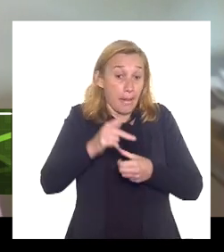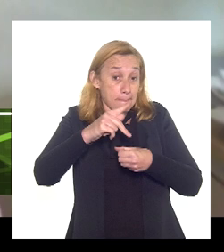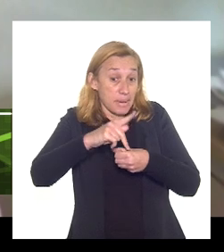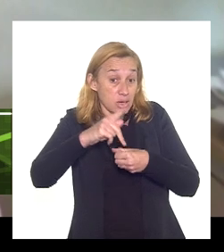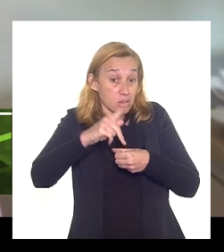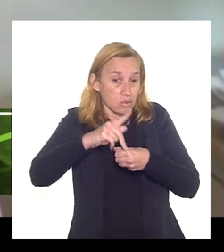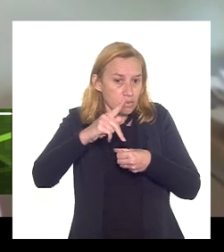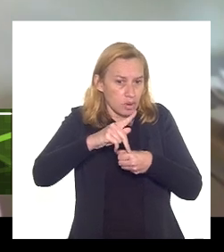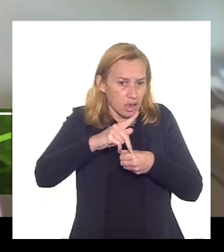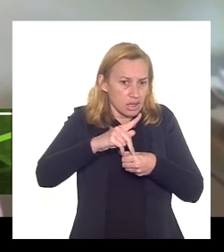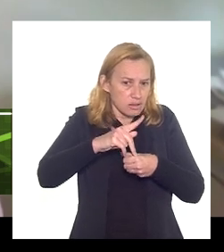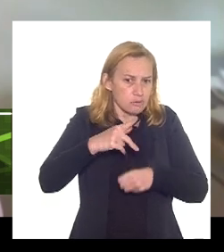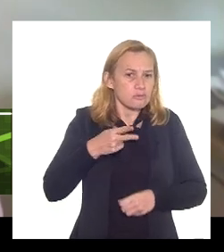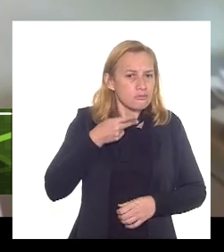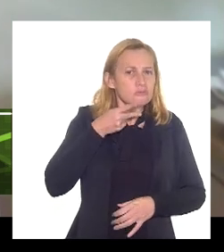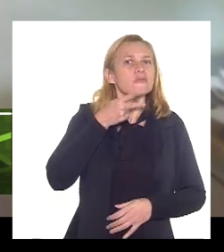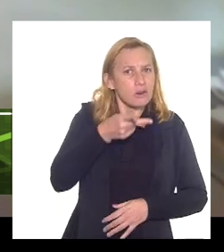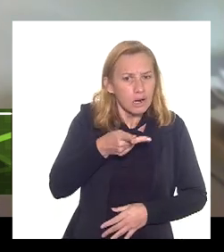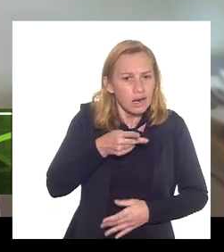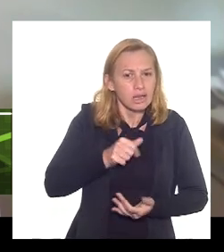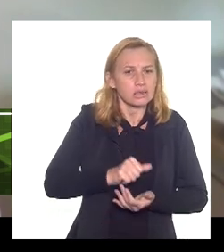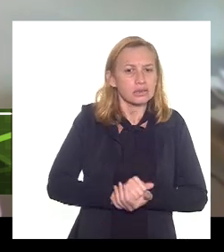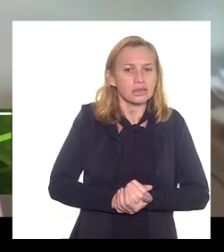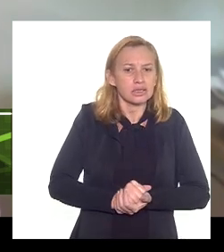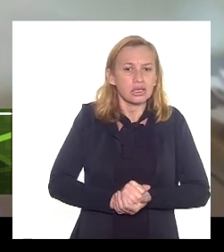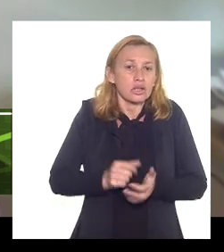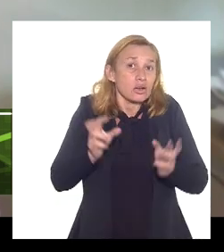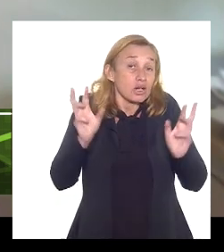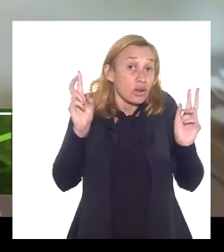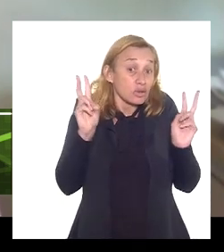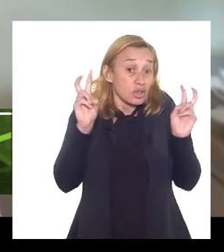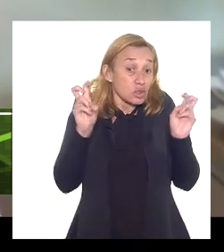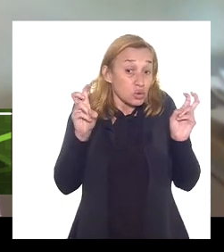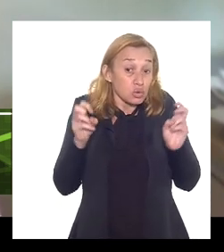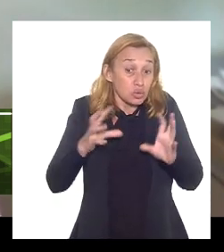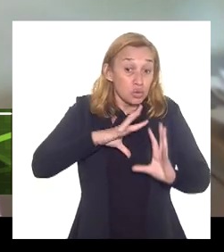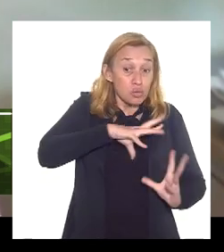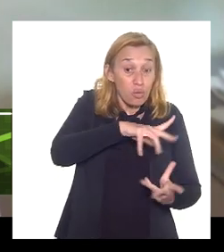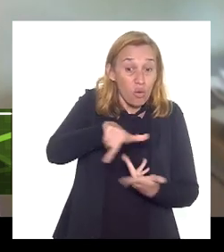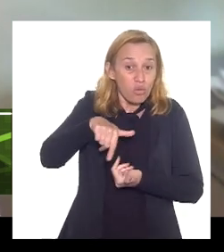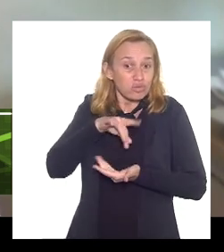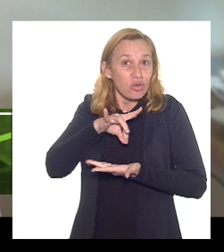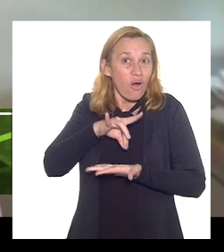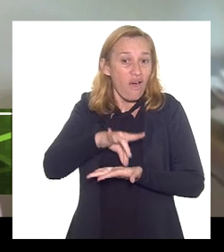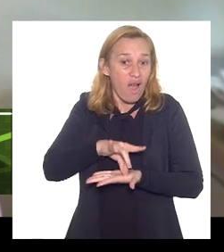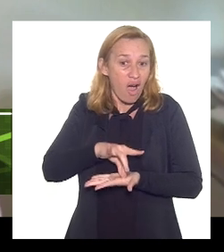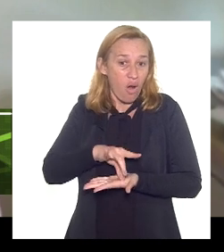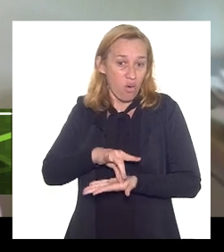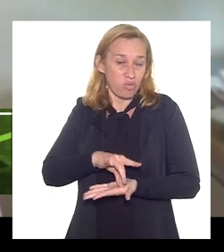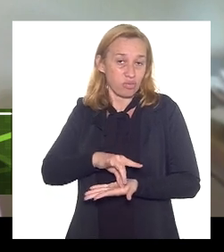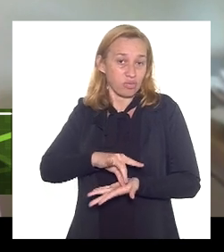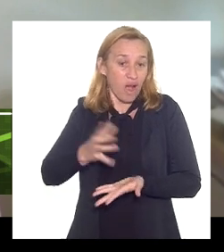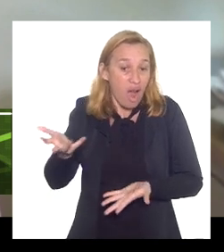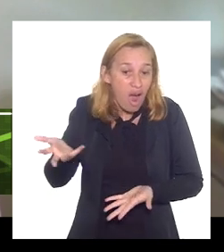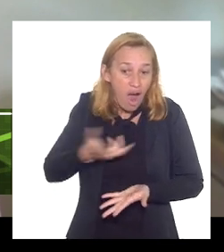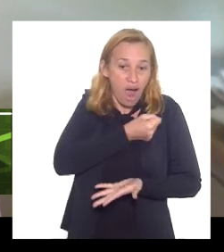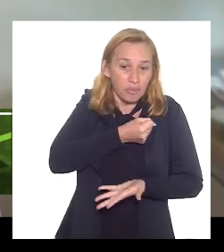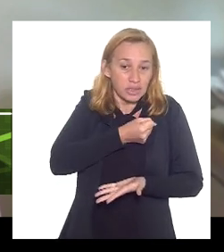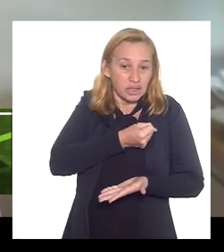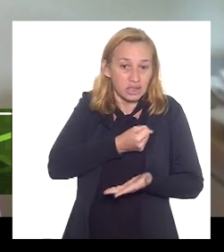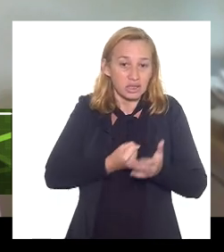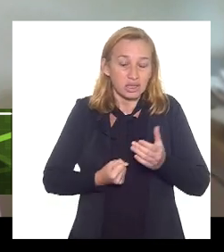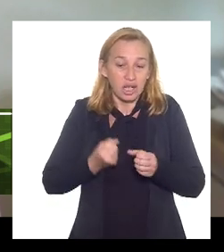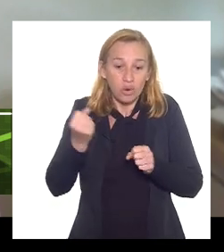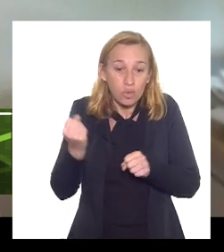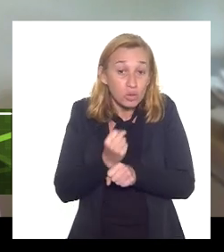assumisse são as questões do mundo real velocidade na construção